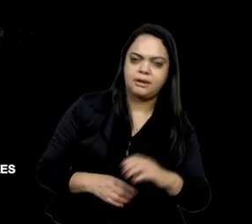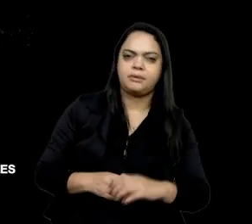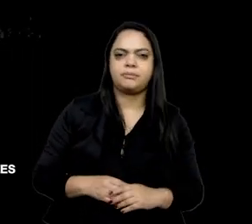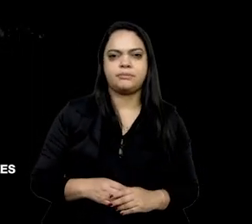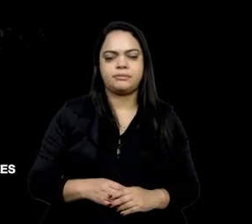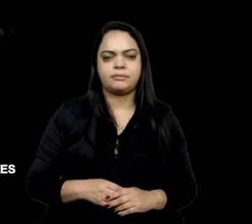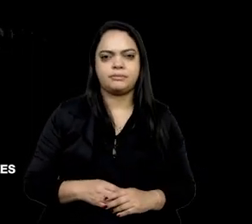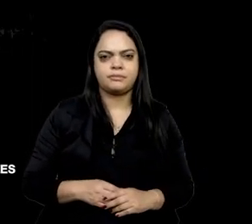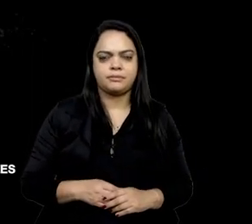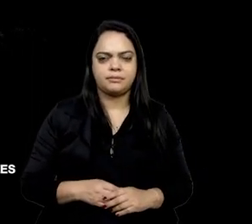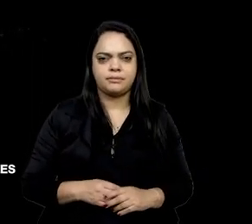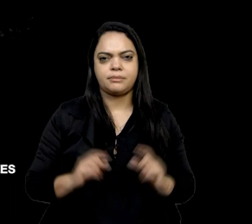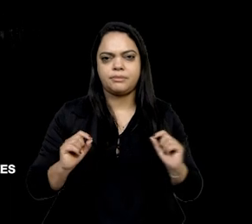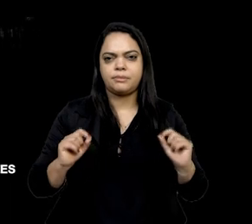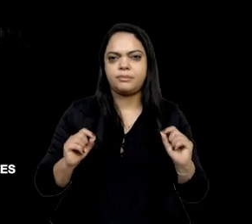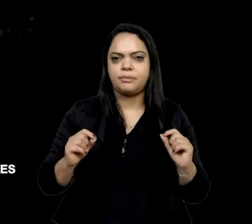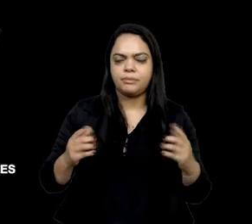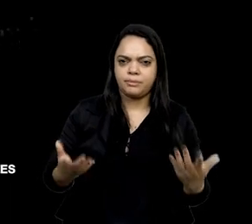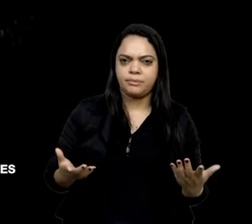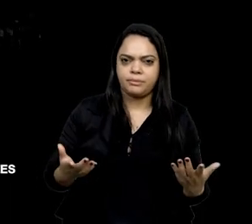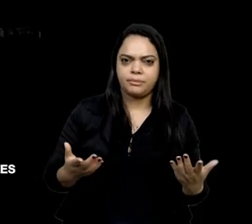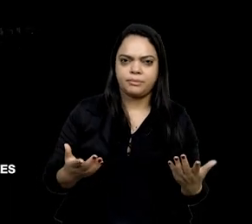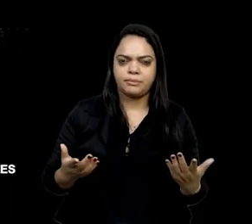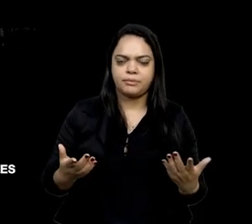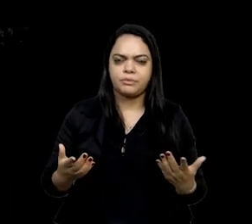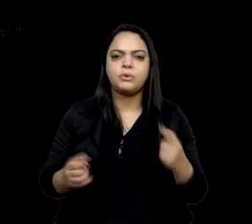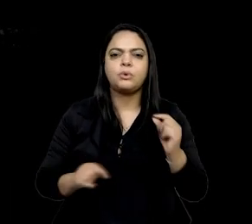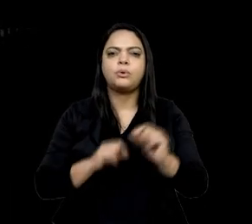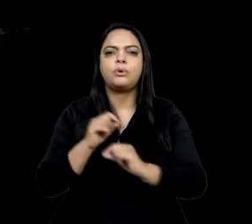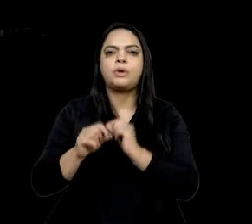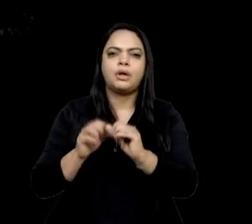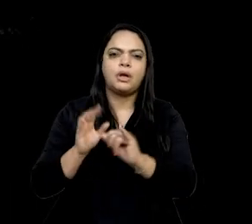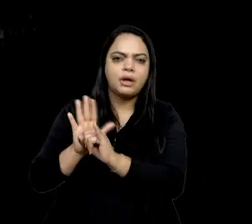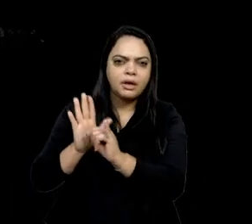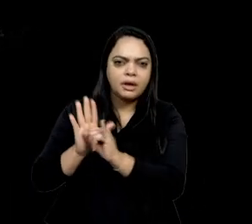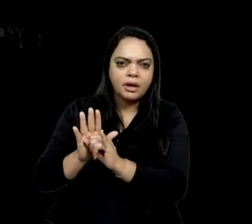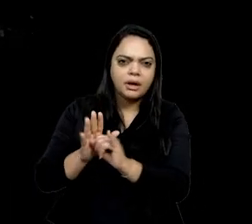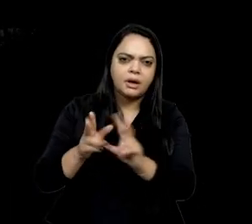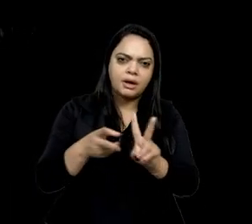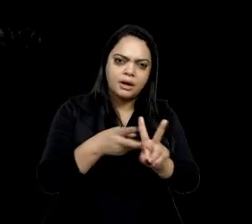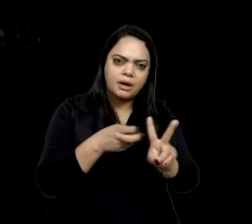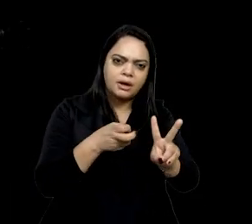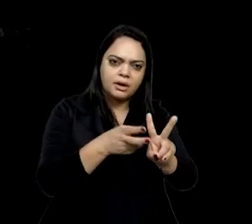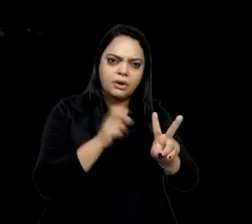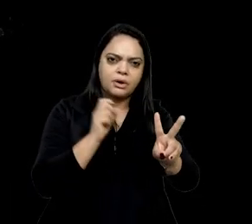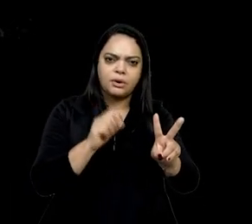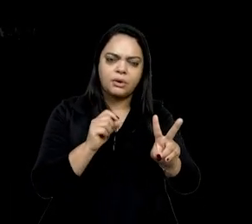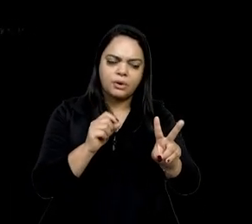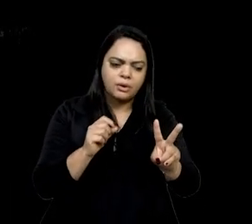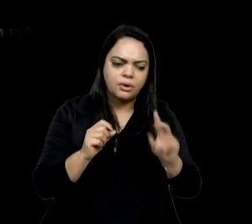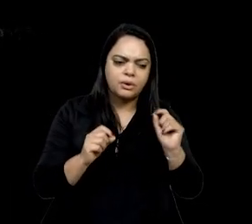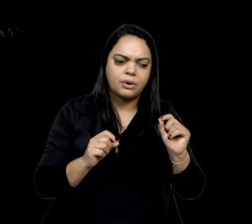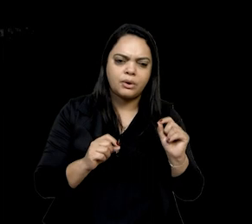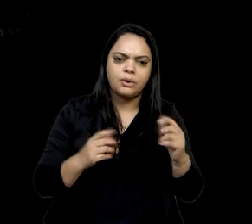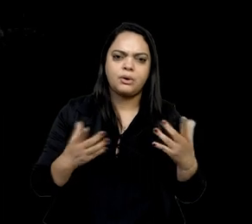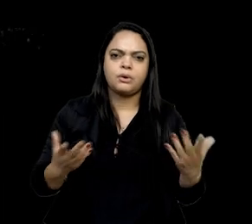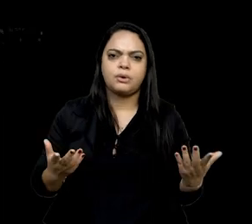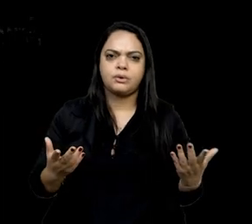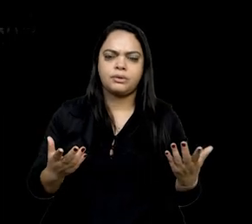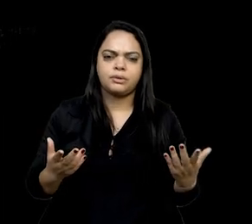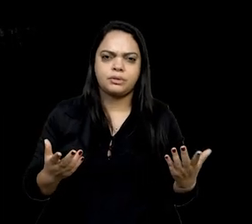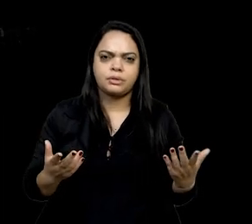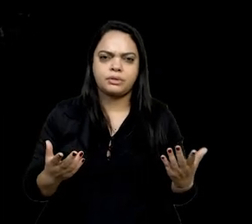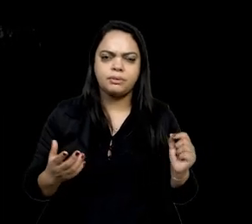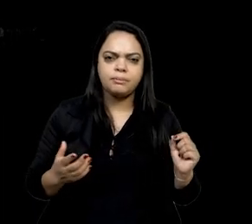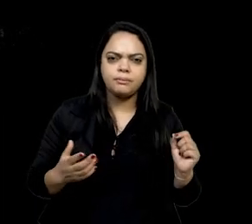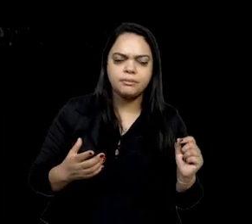dessa questão de identidade indígena é que muitas vezes os índios que não estão na aldeia não são reconhecidos como índios, né? E aí tem dificuldade de